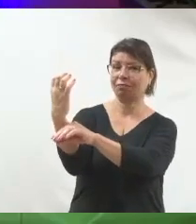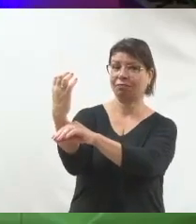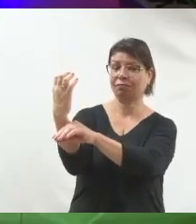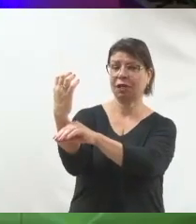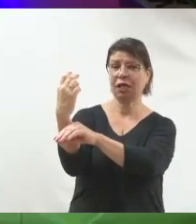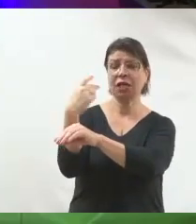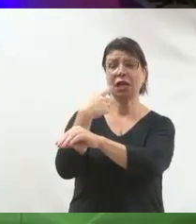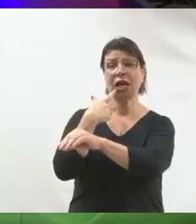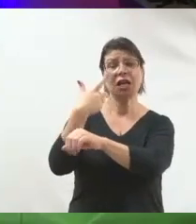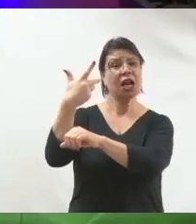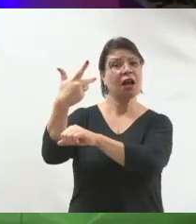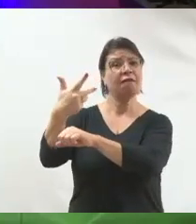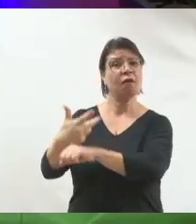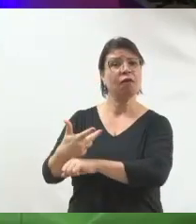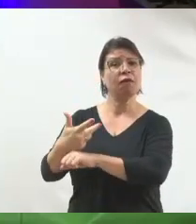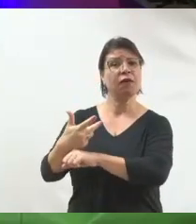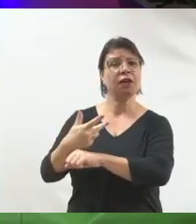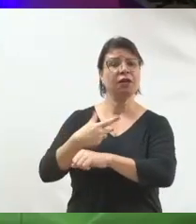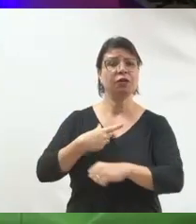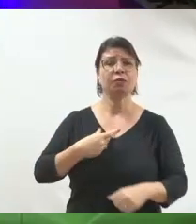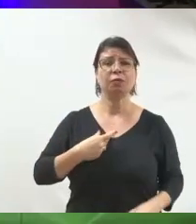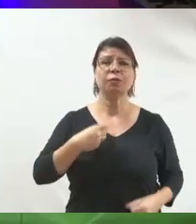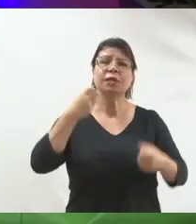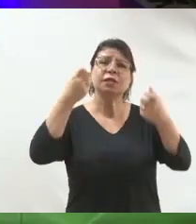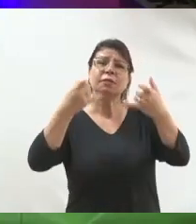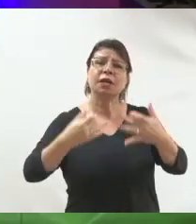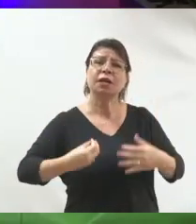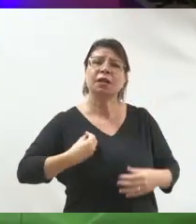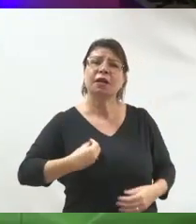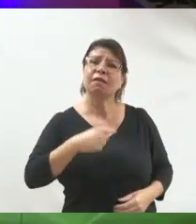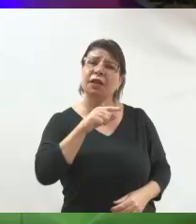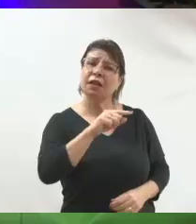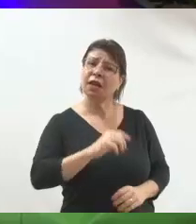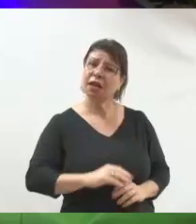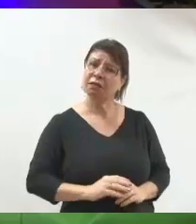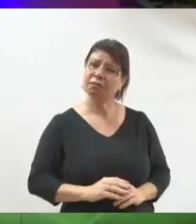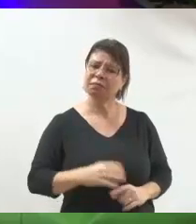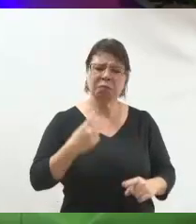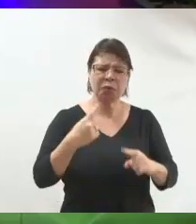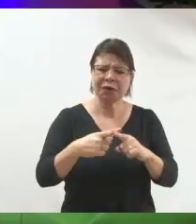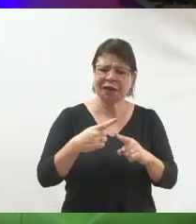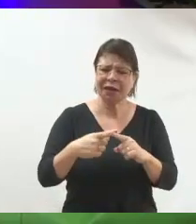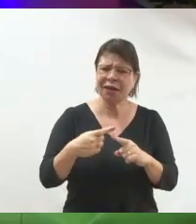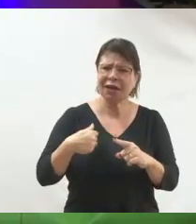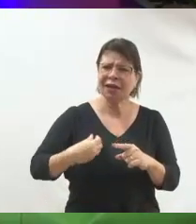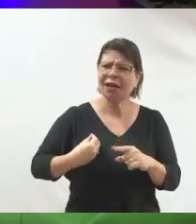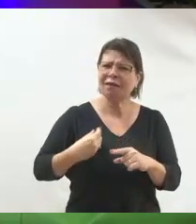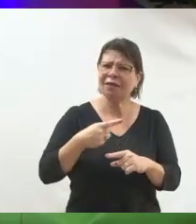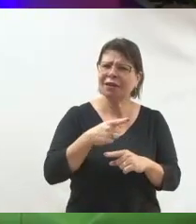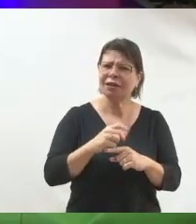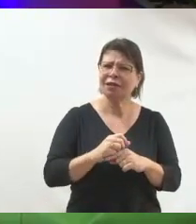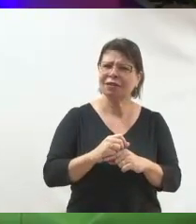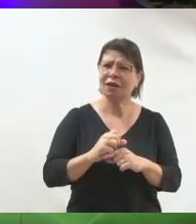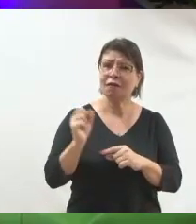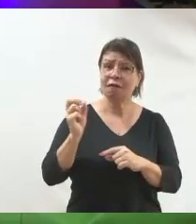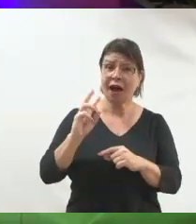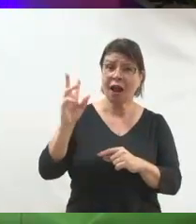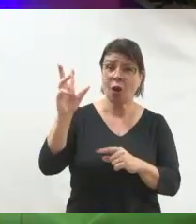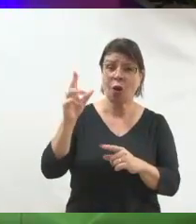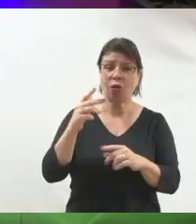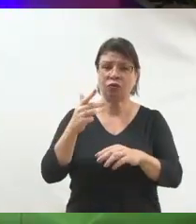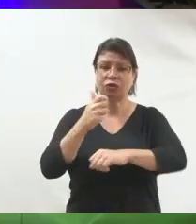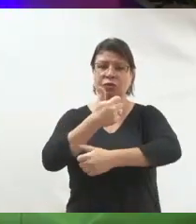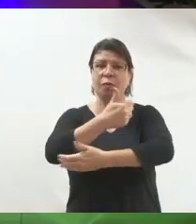história dele. Uma história que gerou curiosidade, uma história do porquê que ele está falando disso, uma história que passou os valores morais que ele tem.